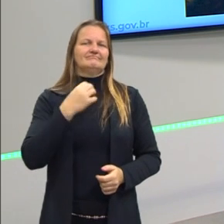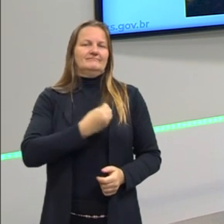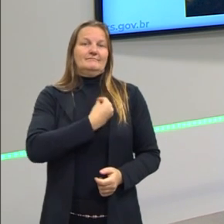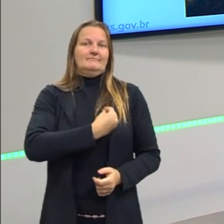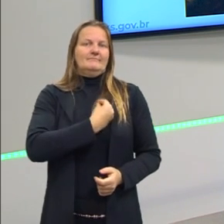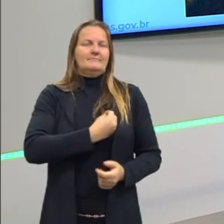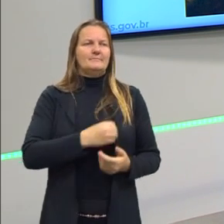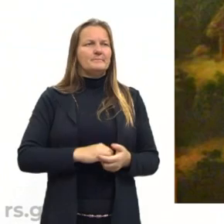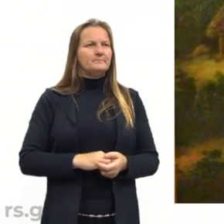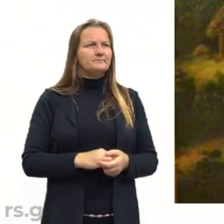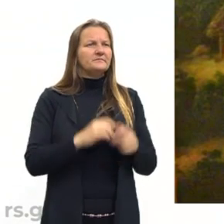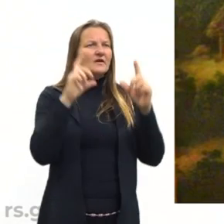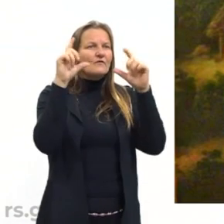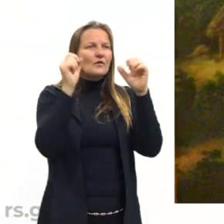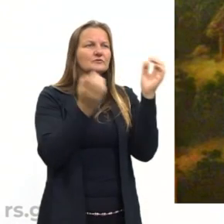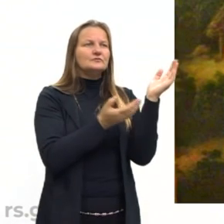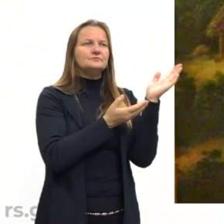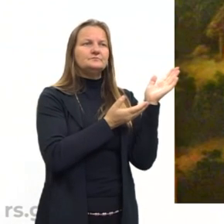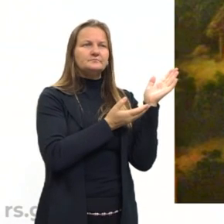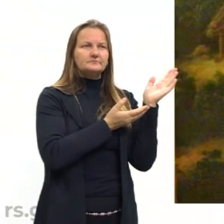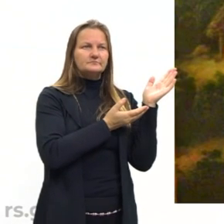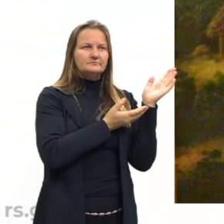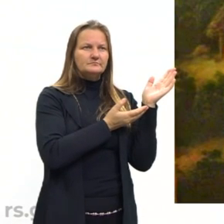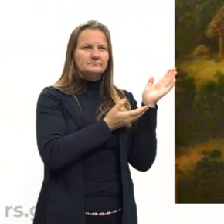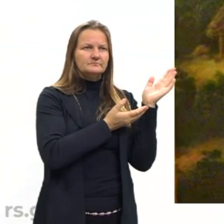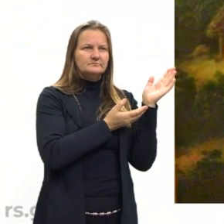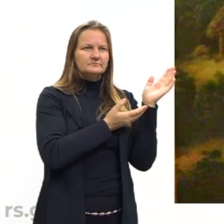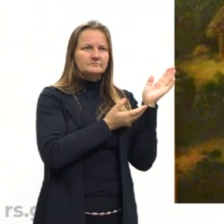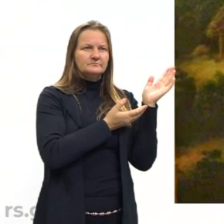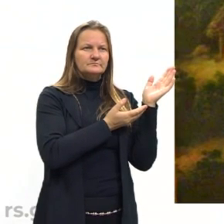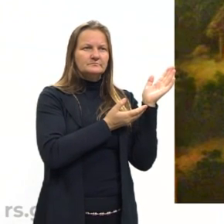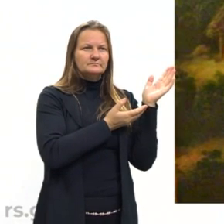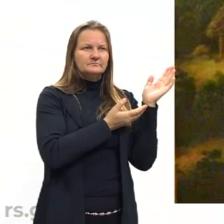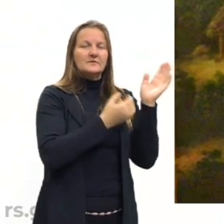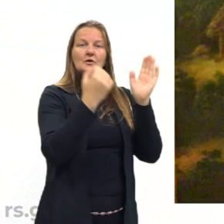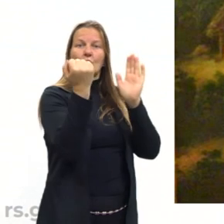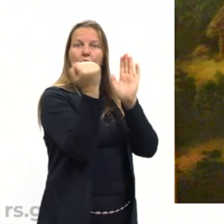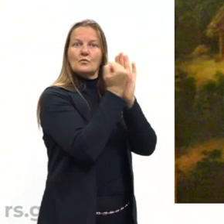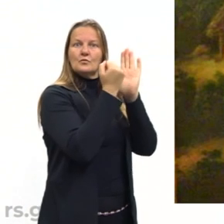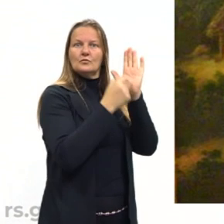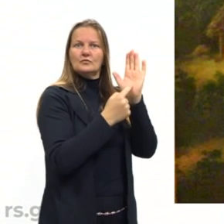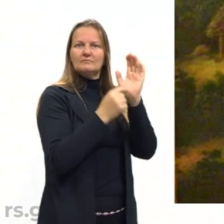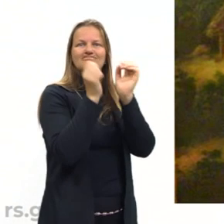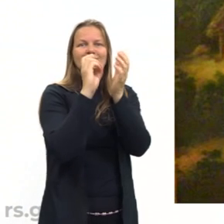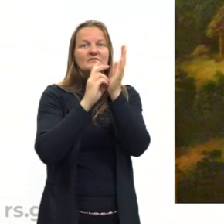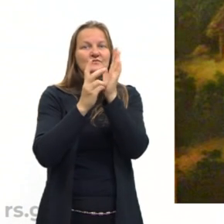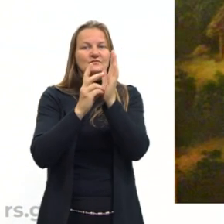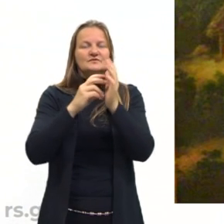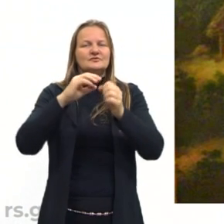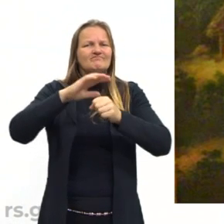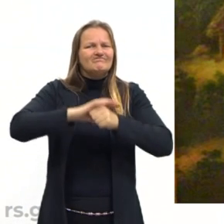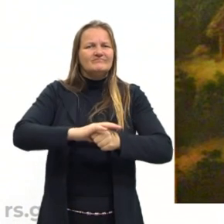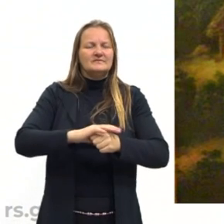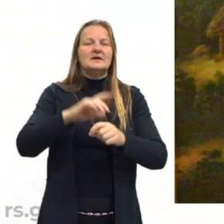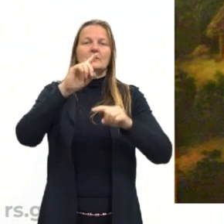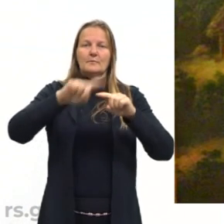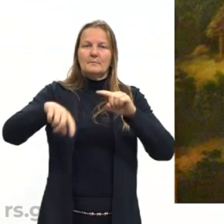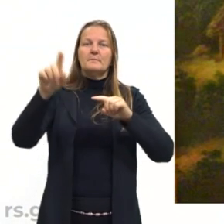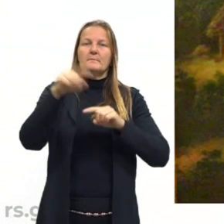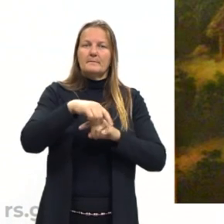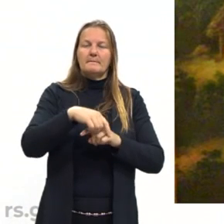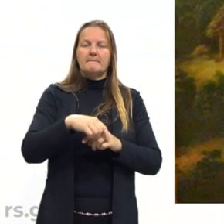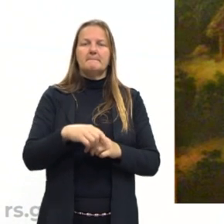então, para registrar um pouco essa questão da escravização, a escravização dos indígenas, ela era proibida, era